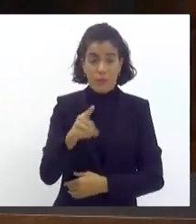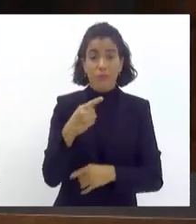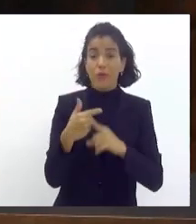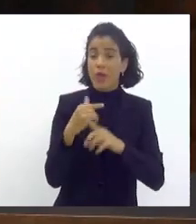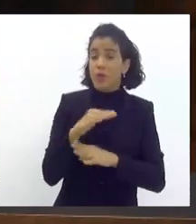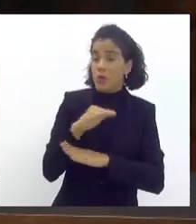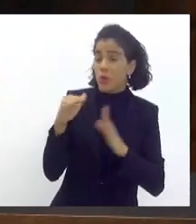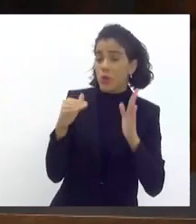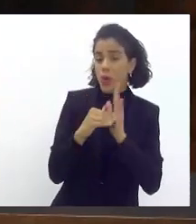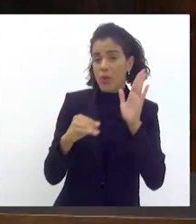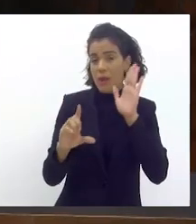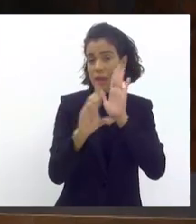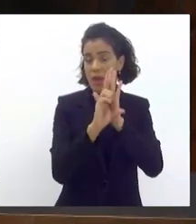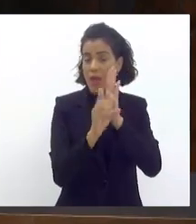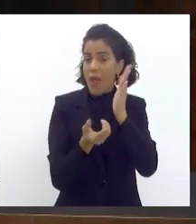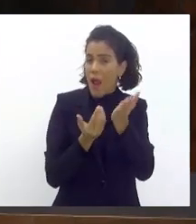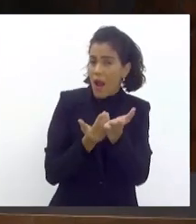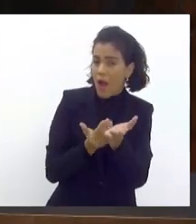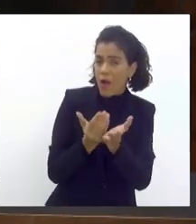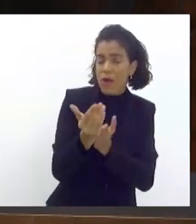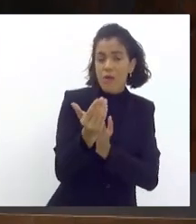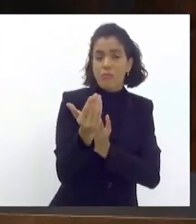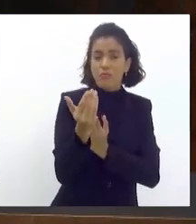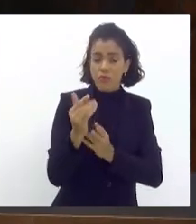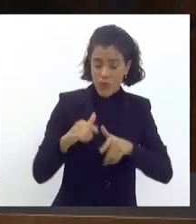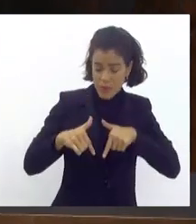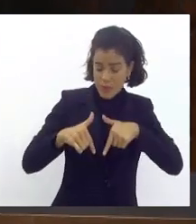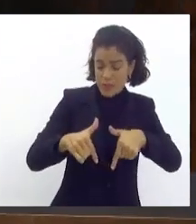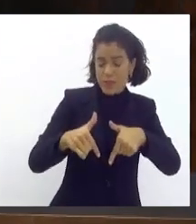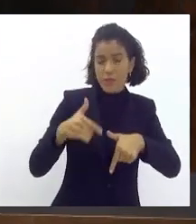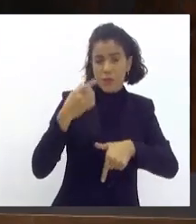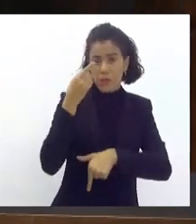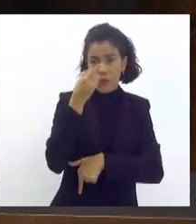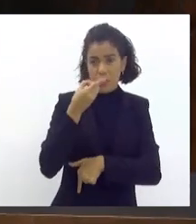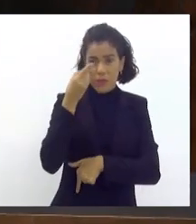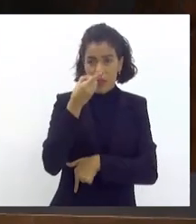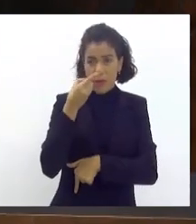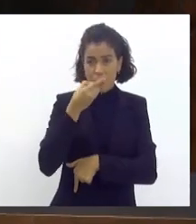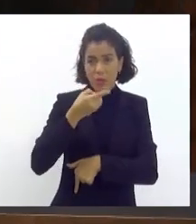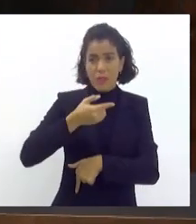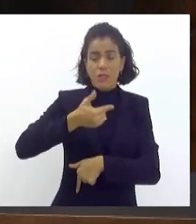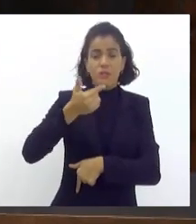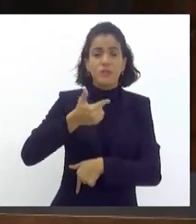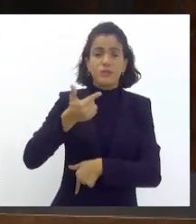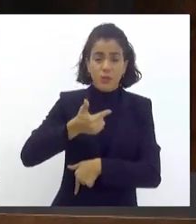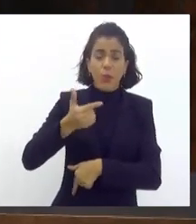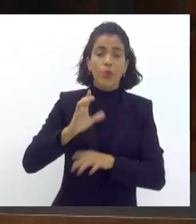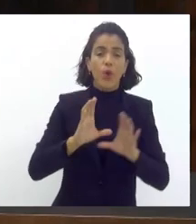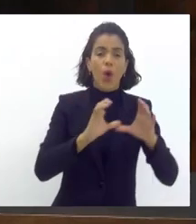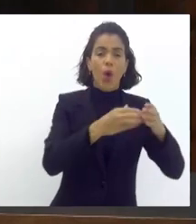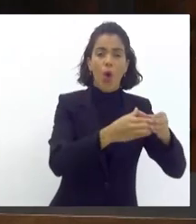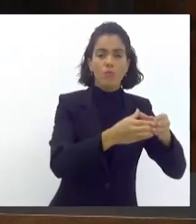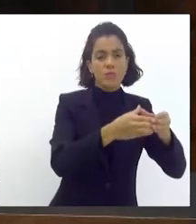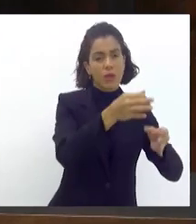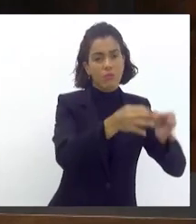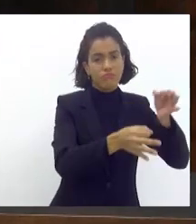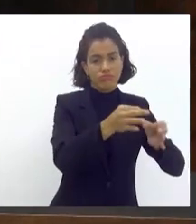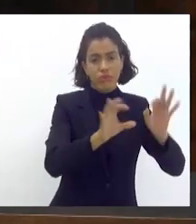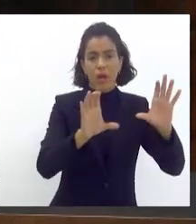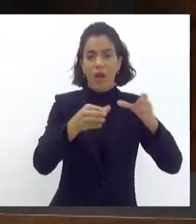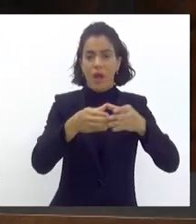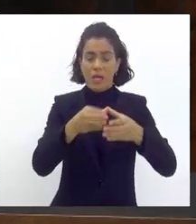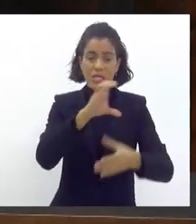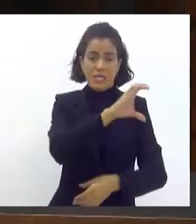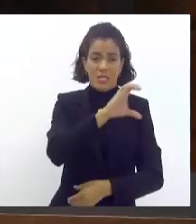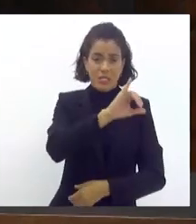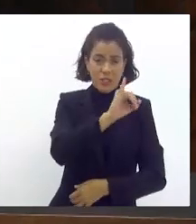Legislativa, ela nasce da iniciativa de um deputado, por óbvio, e depois ela circula nas comissões temáticas. Ela vai para a CCJ,